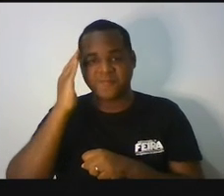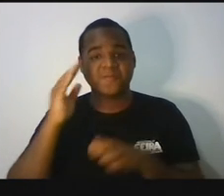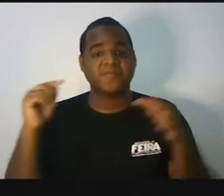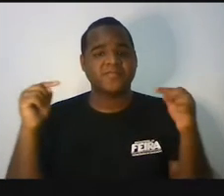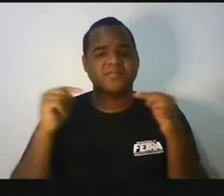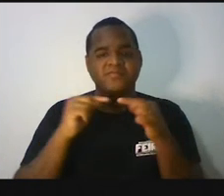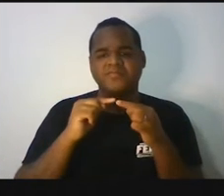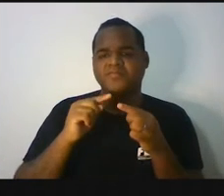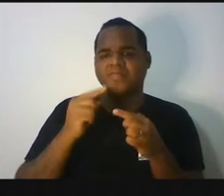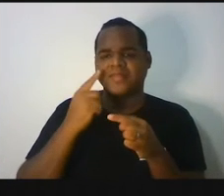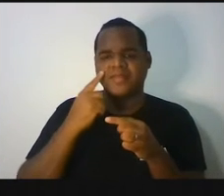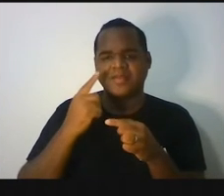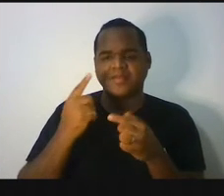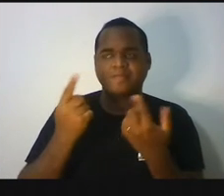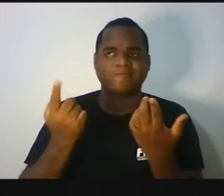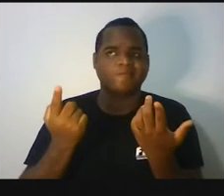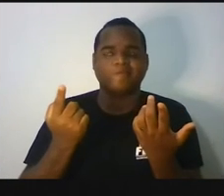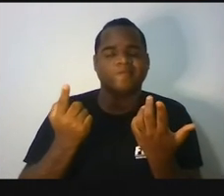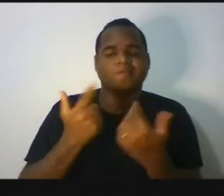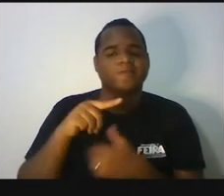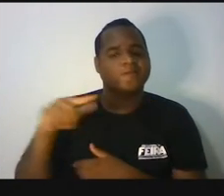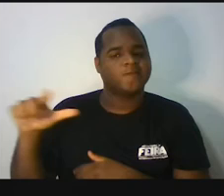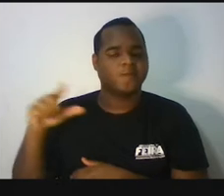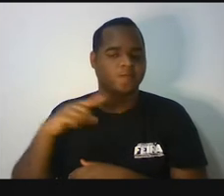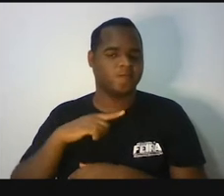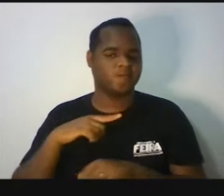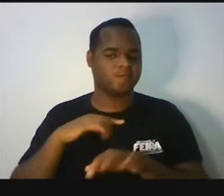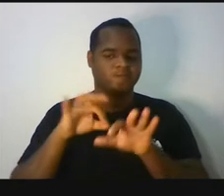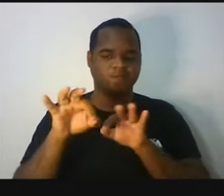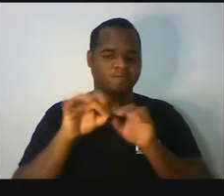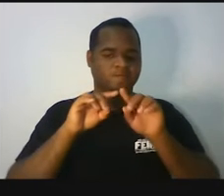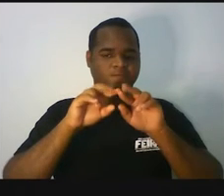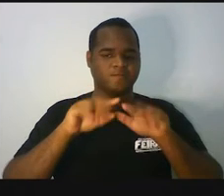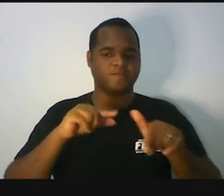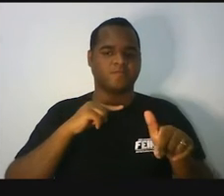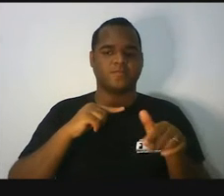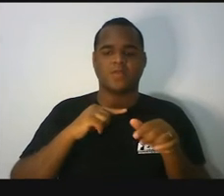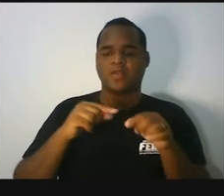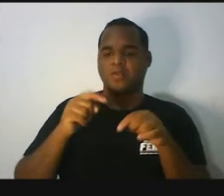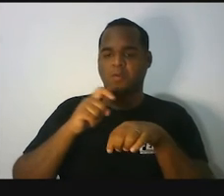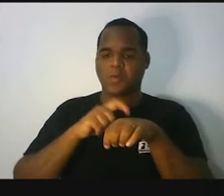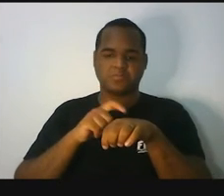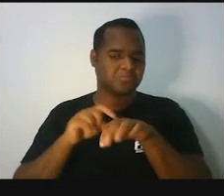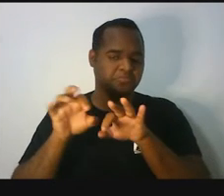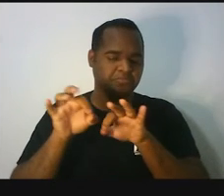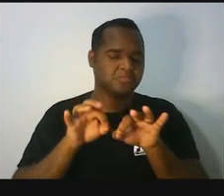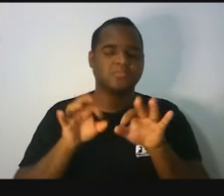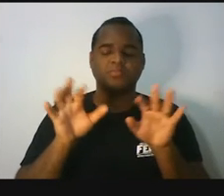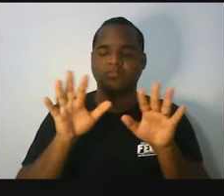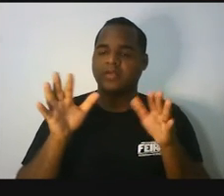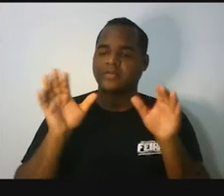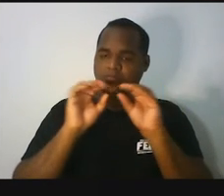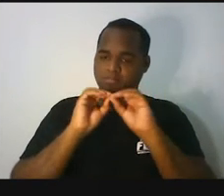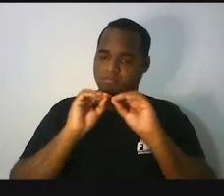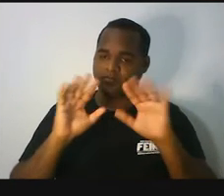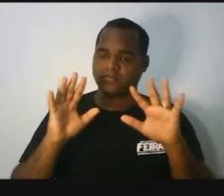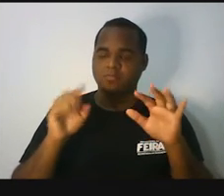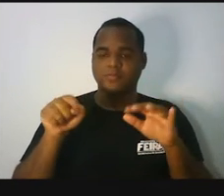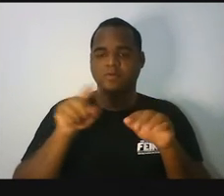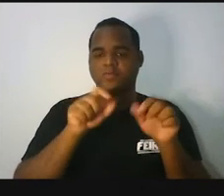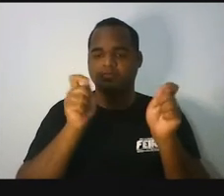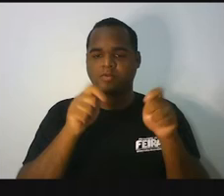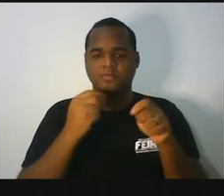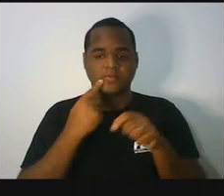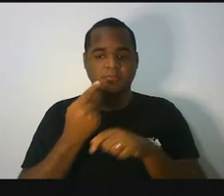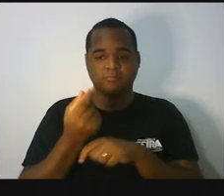não cabe, né, em determinados momentos. Mas é claro que, né, independente do